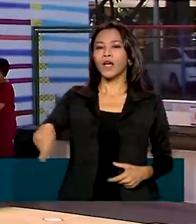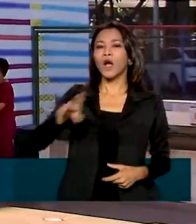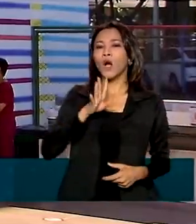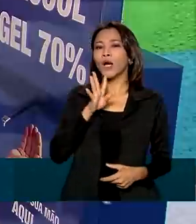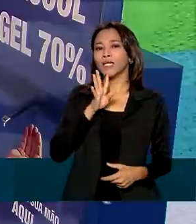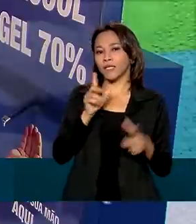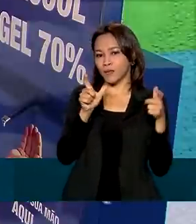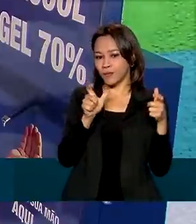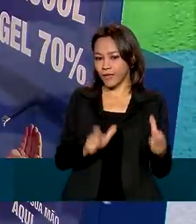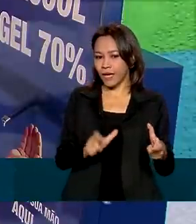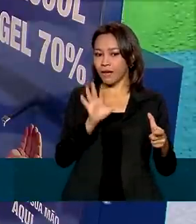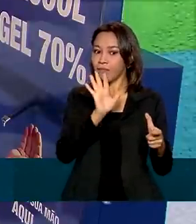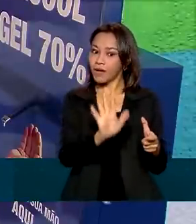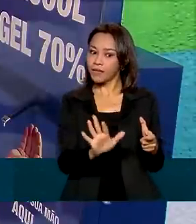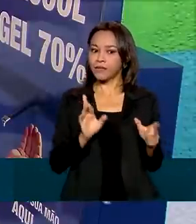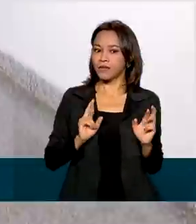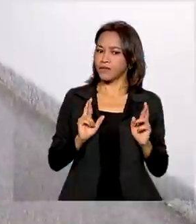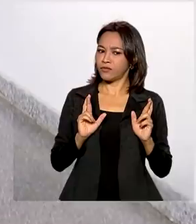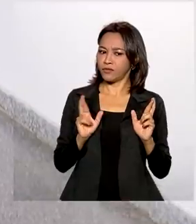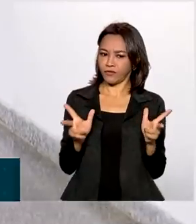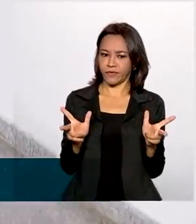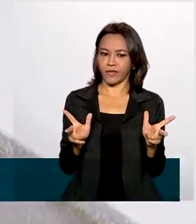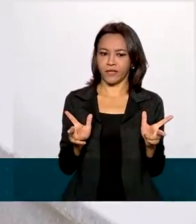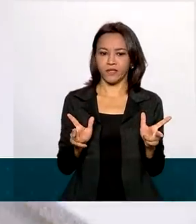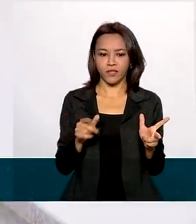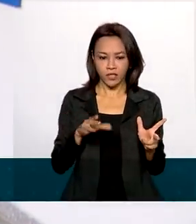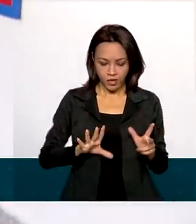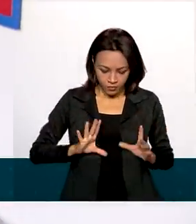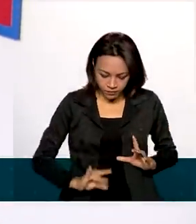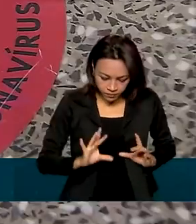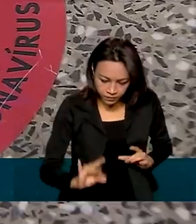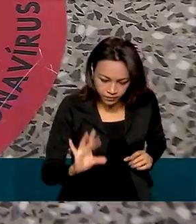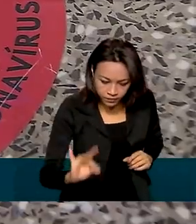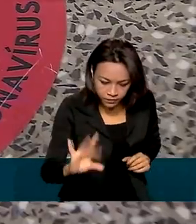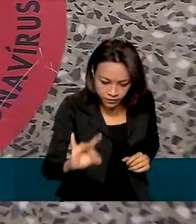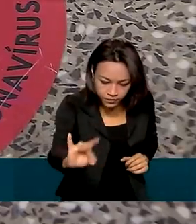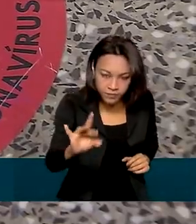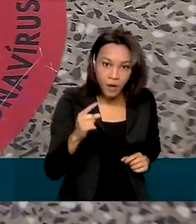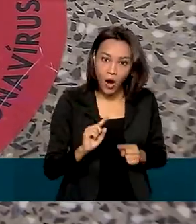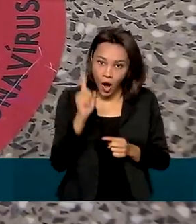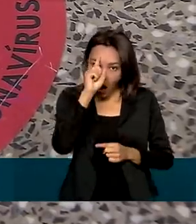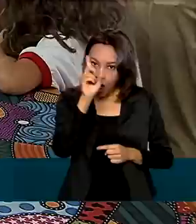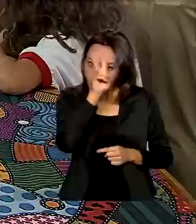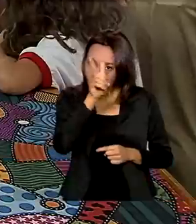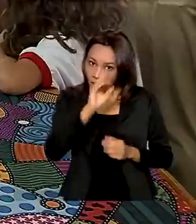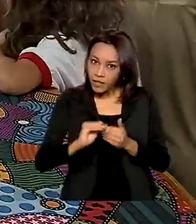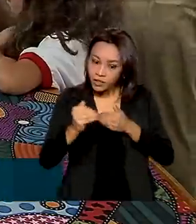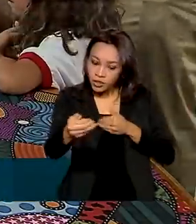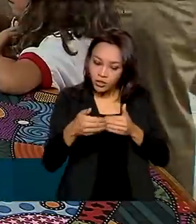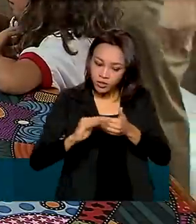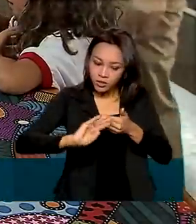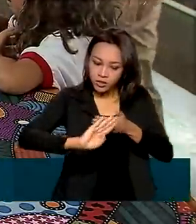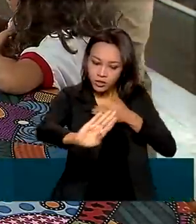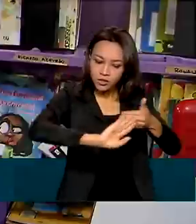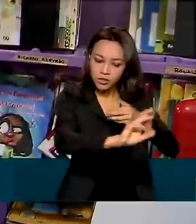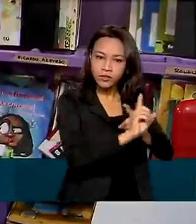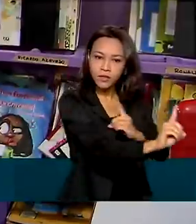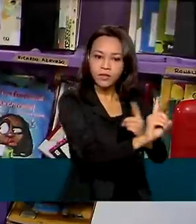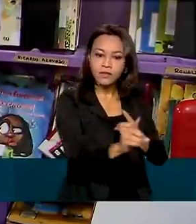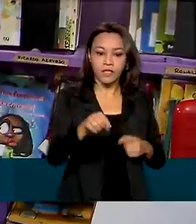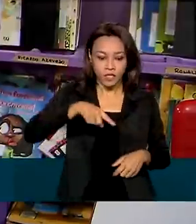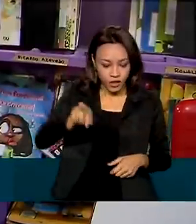mas o cenário está um pouco diferente. Adesivos no chão lembram de manter a distância. Nos bancos, o X